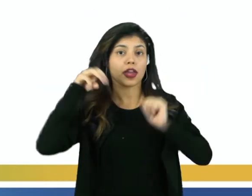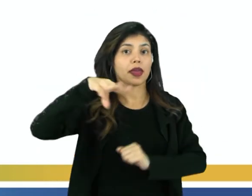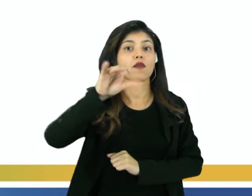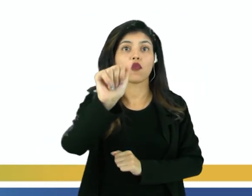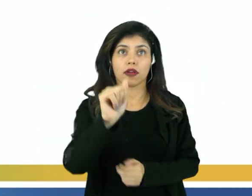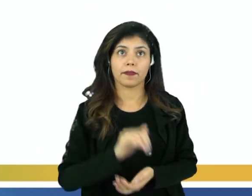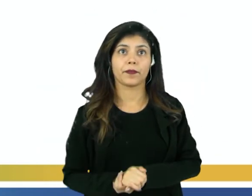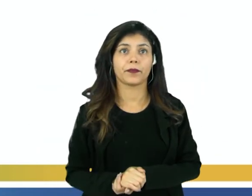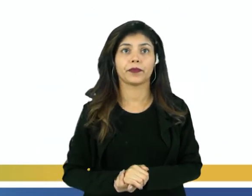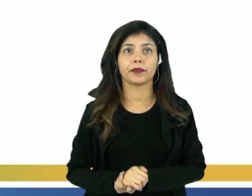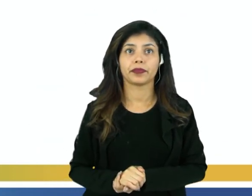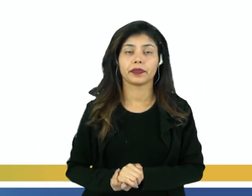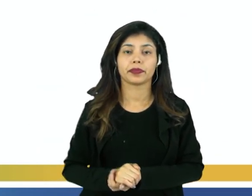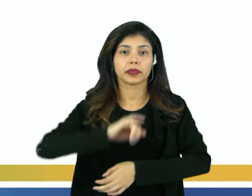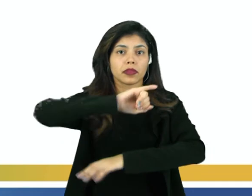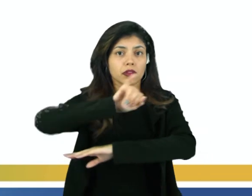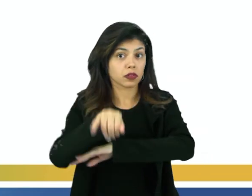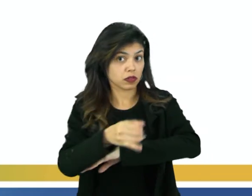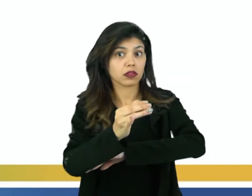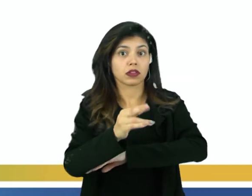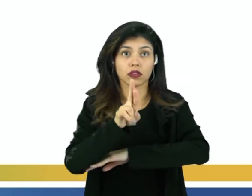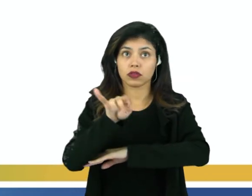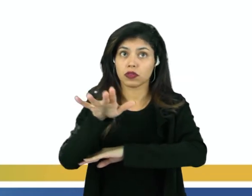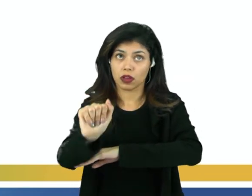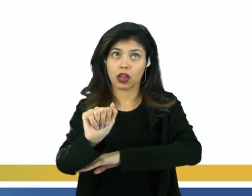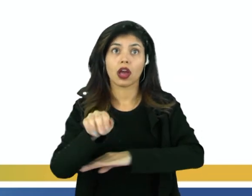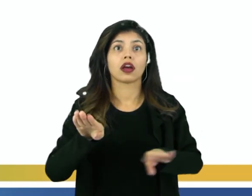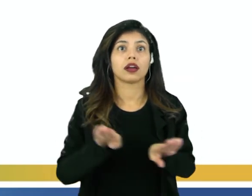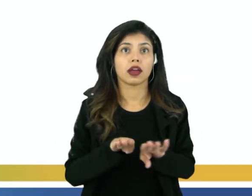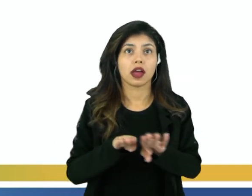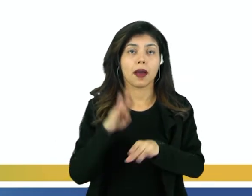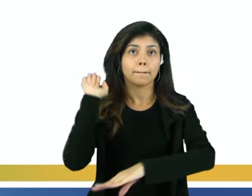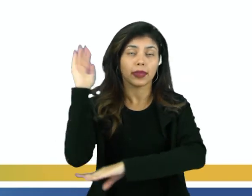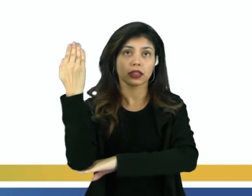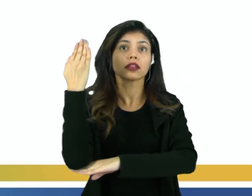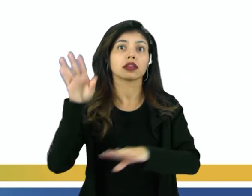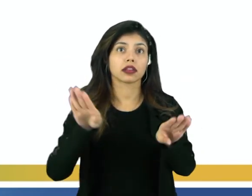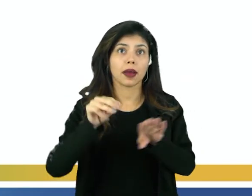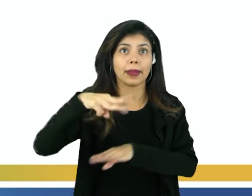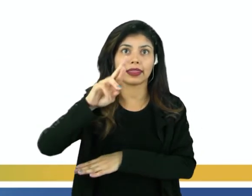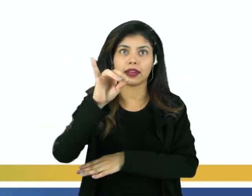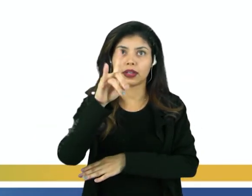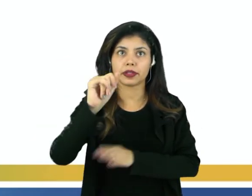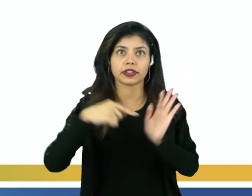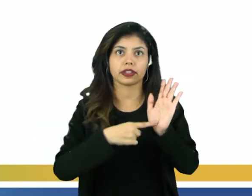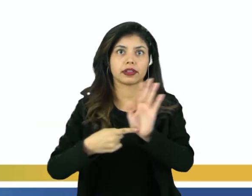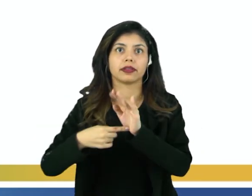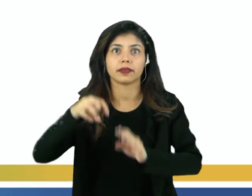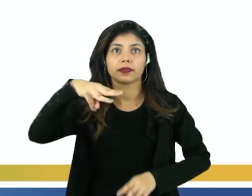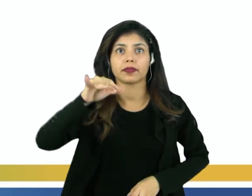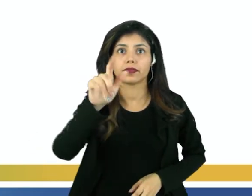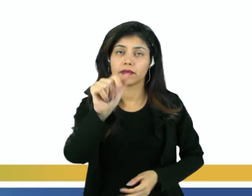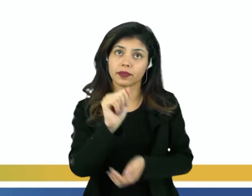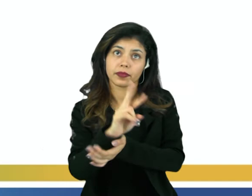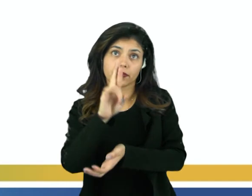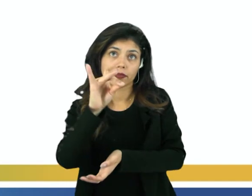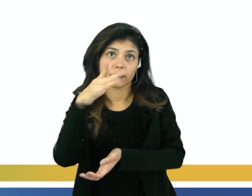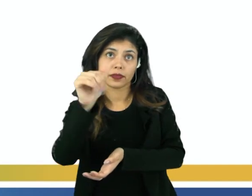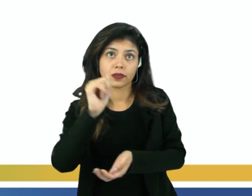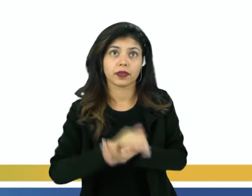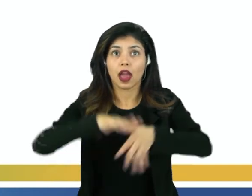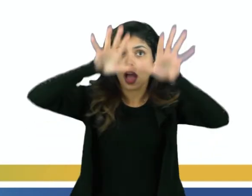Letra B, Juruá, Madeira, Moa e Redenção. Letra C, Acre,